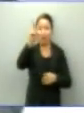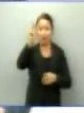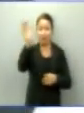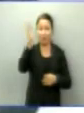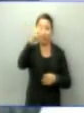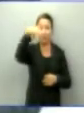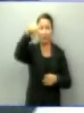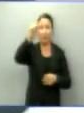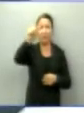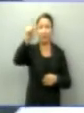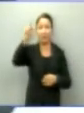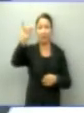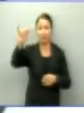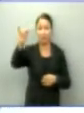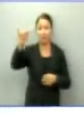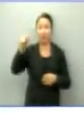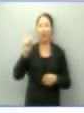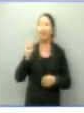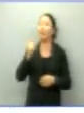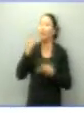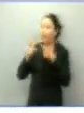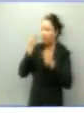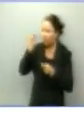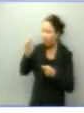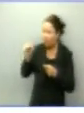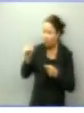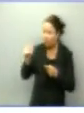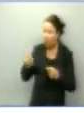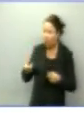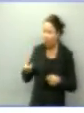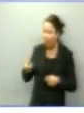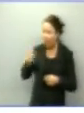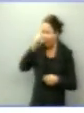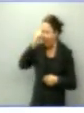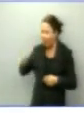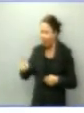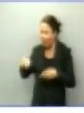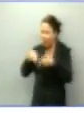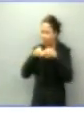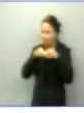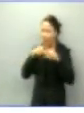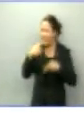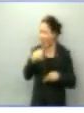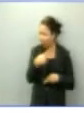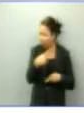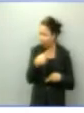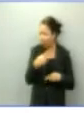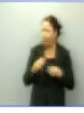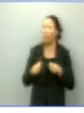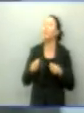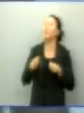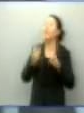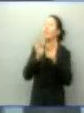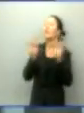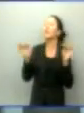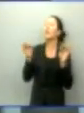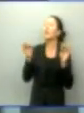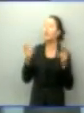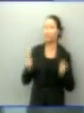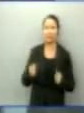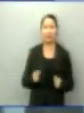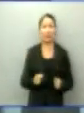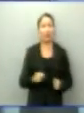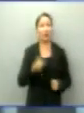Taques está dominado. O que o Erai Maggi quis dizer quando disse Taques está dominado? O senhor